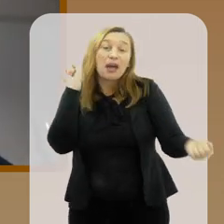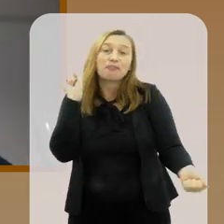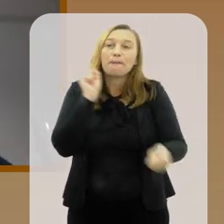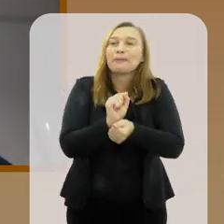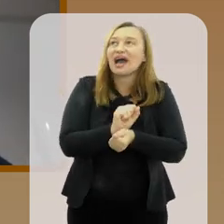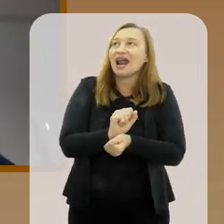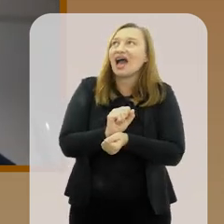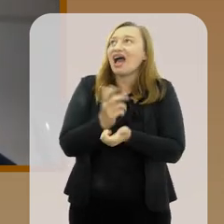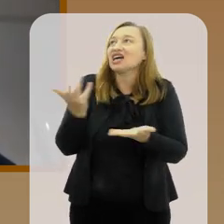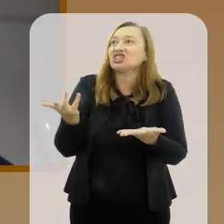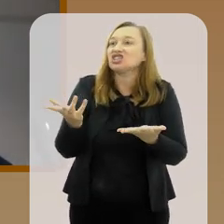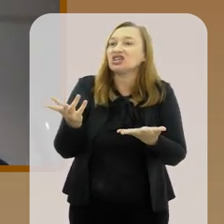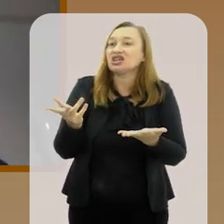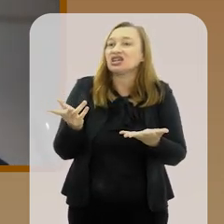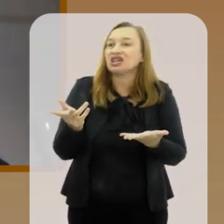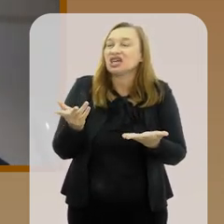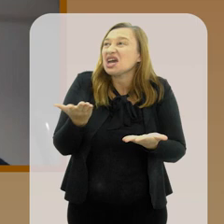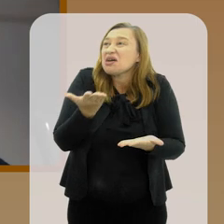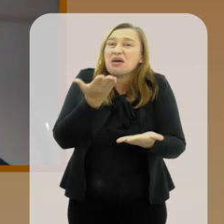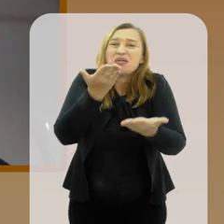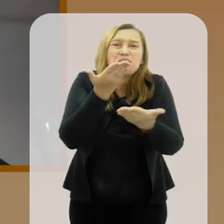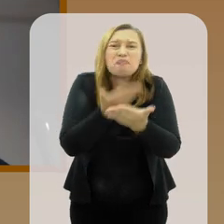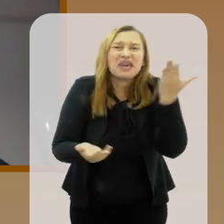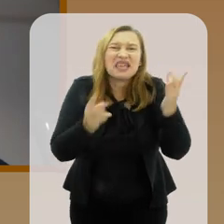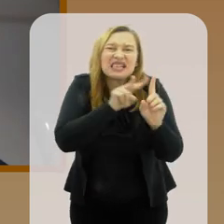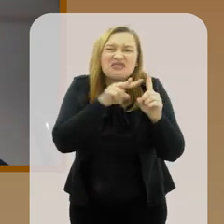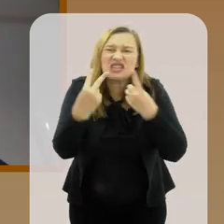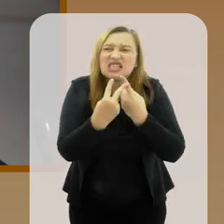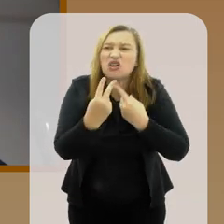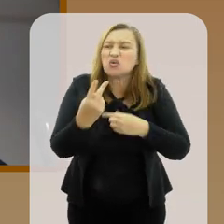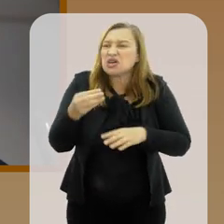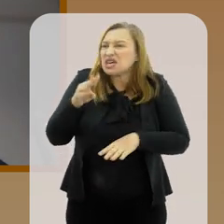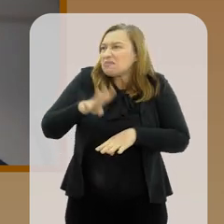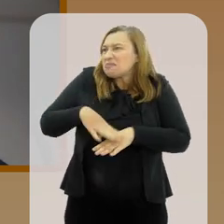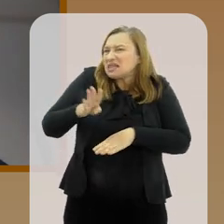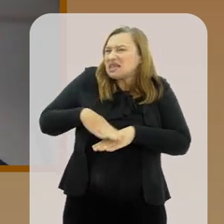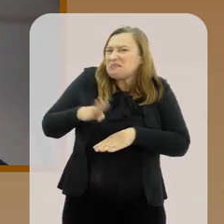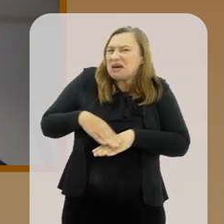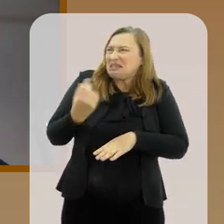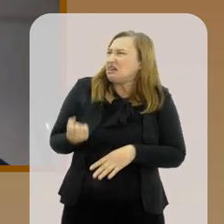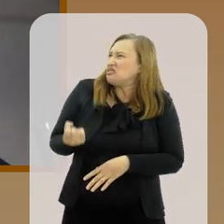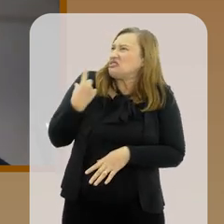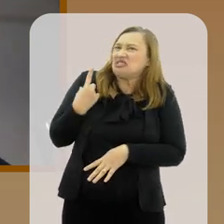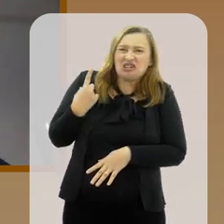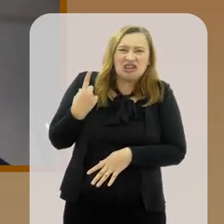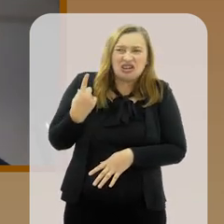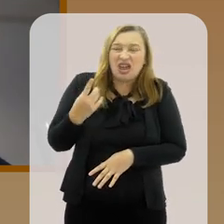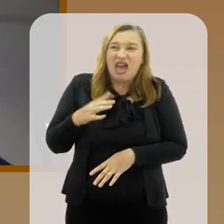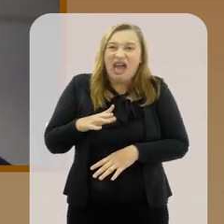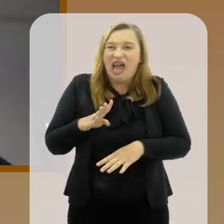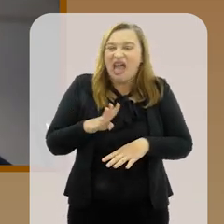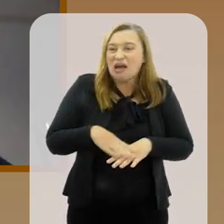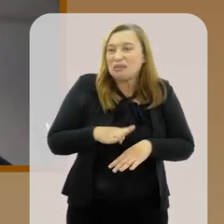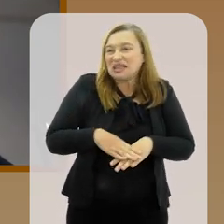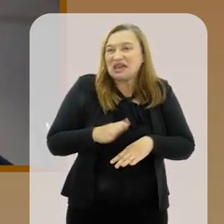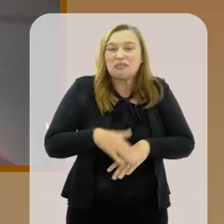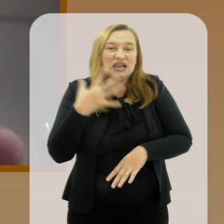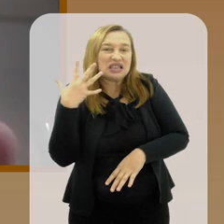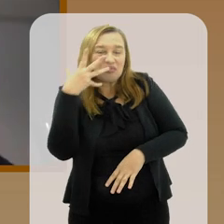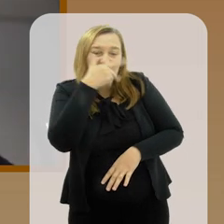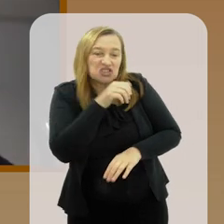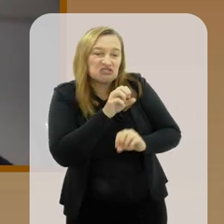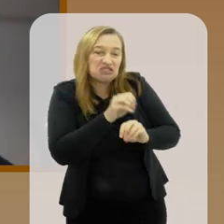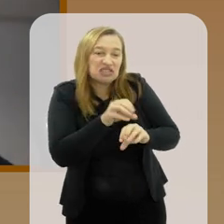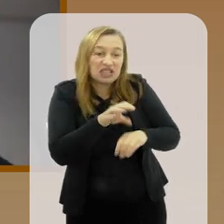que é parar de se referir a matemática... ou perder essa visão de que matemática é um sujeito estranho e você achar que é